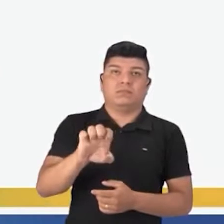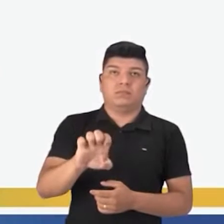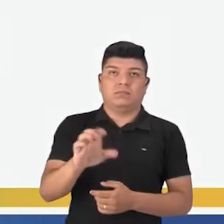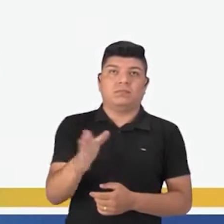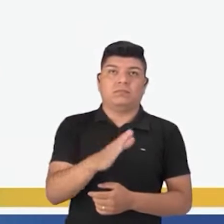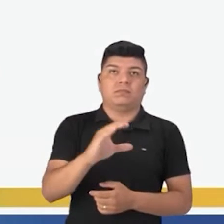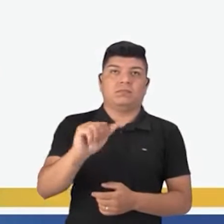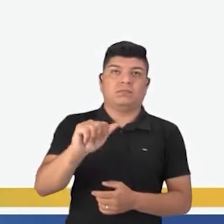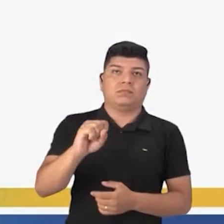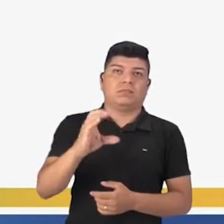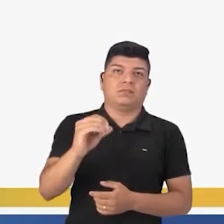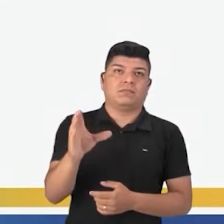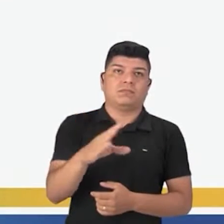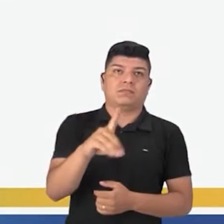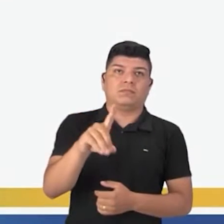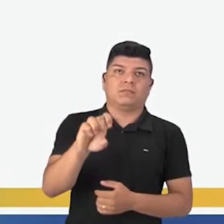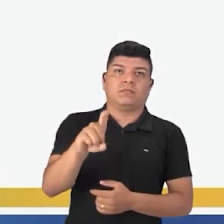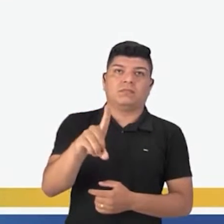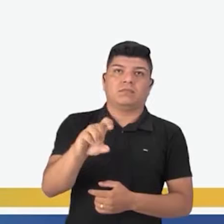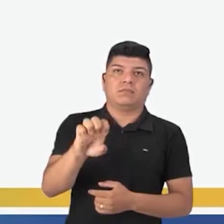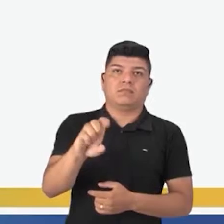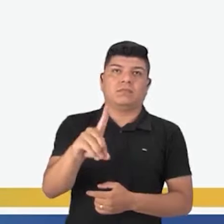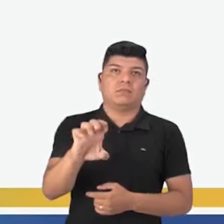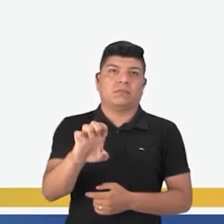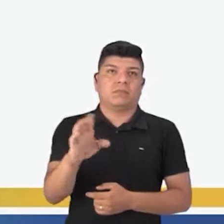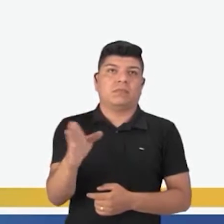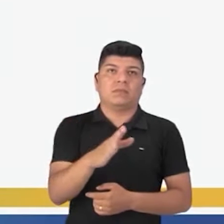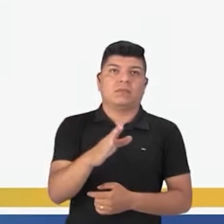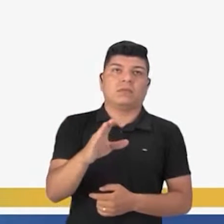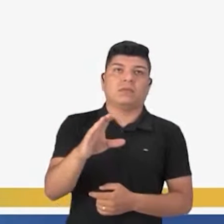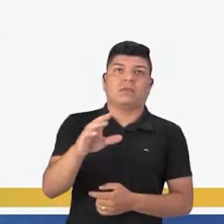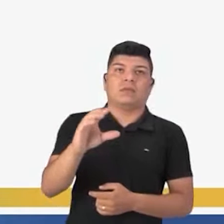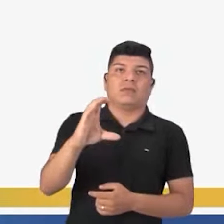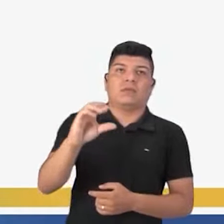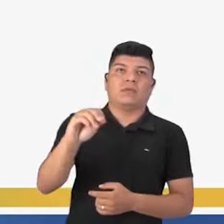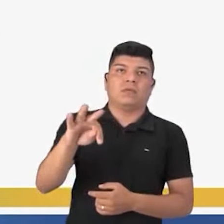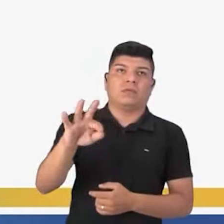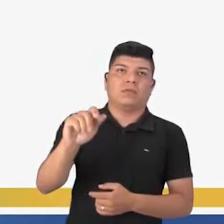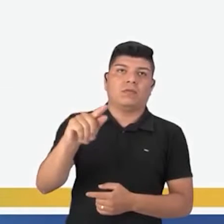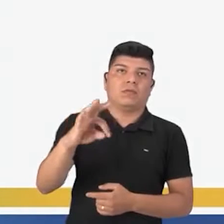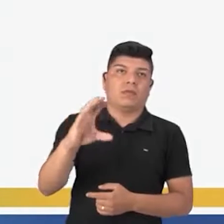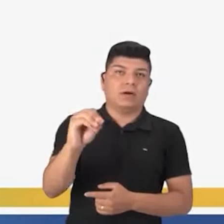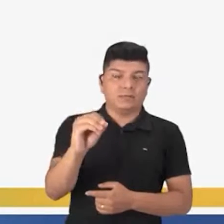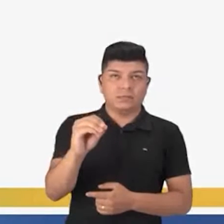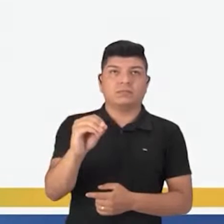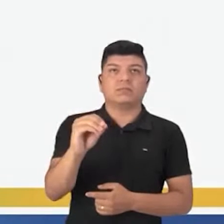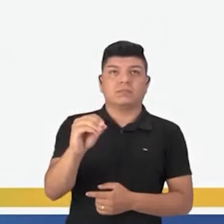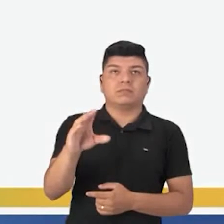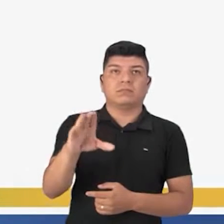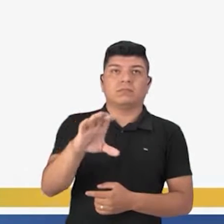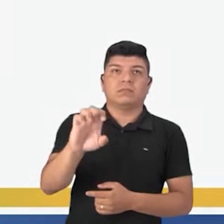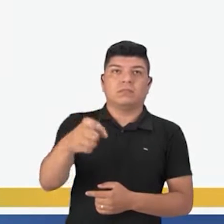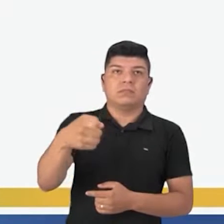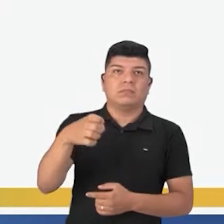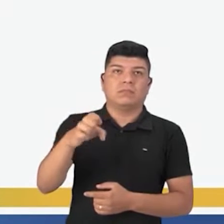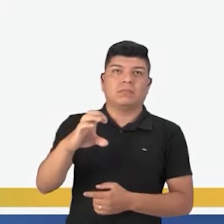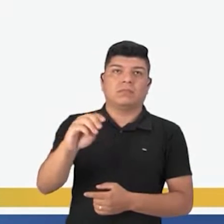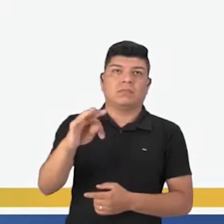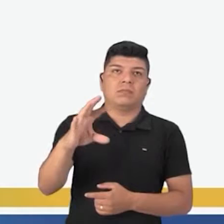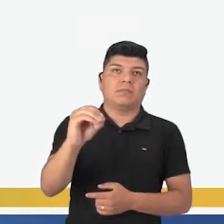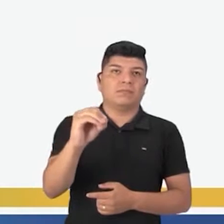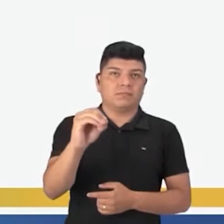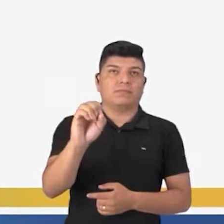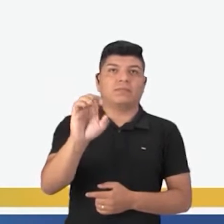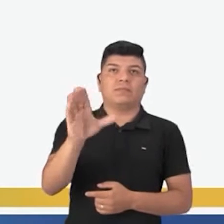Se, caso, desde que, contanto que, é